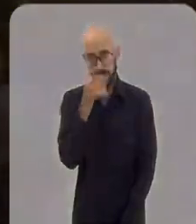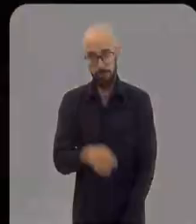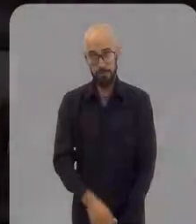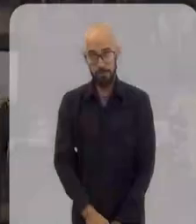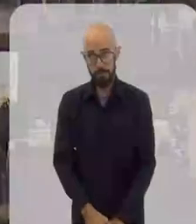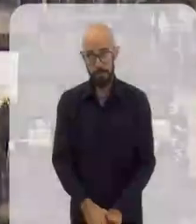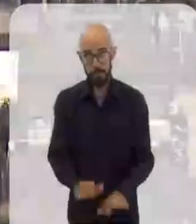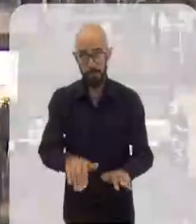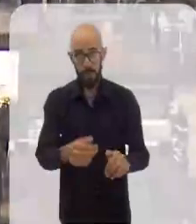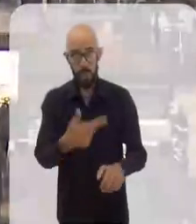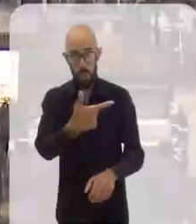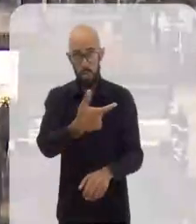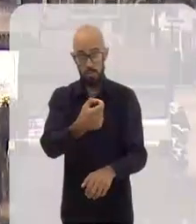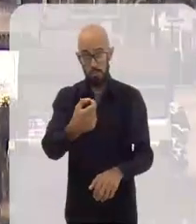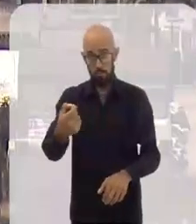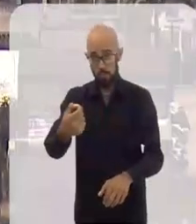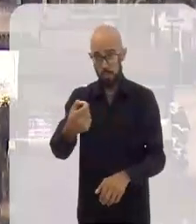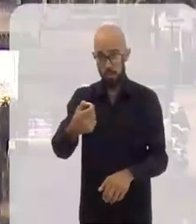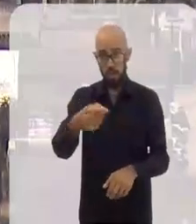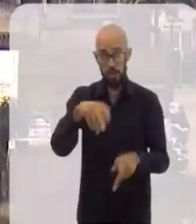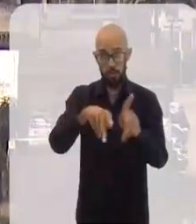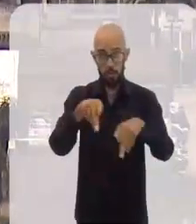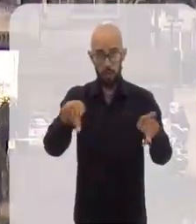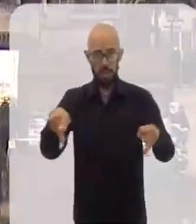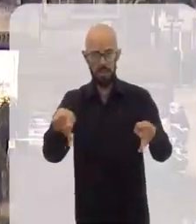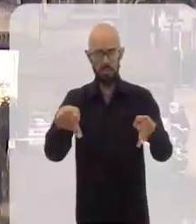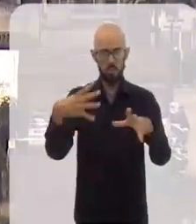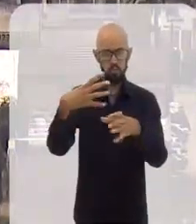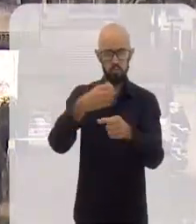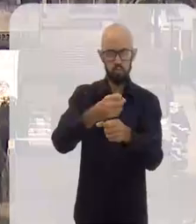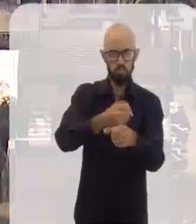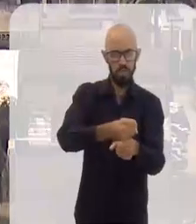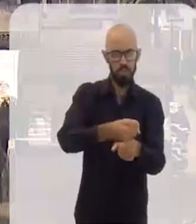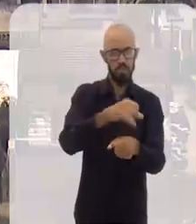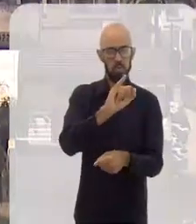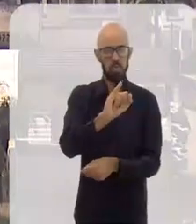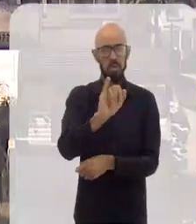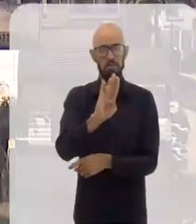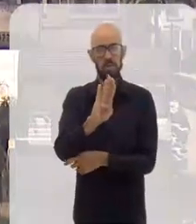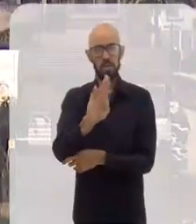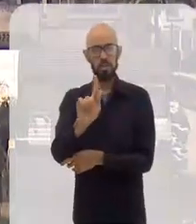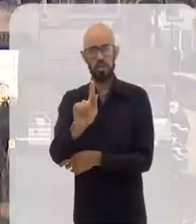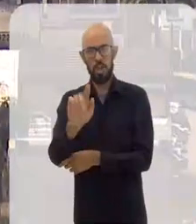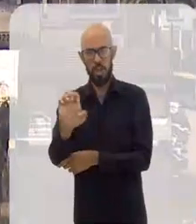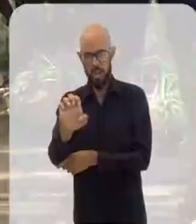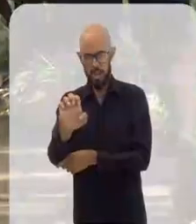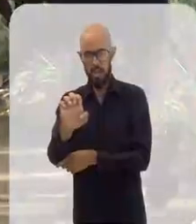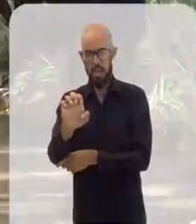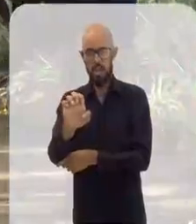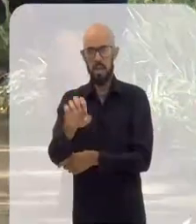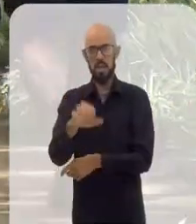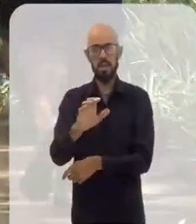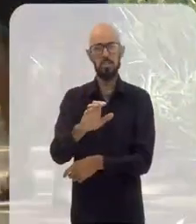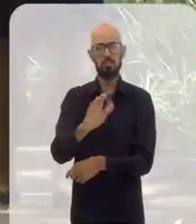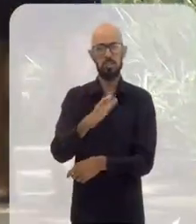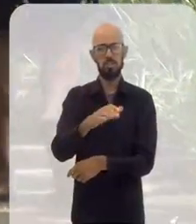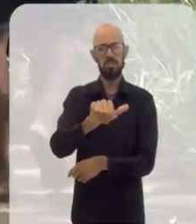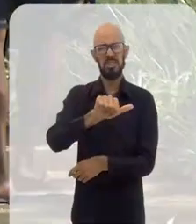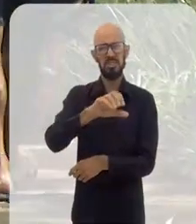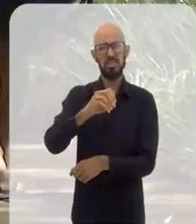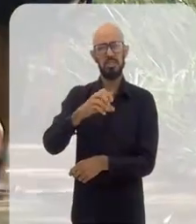Em 2020, a população estimada pelo Instituto Brasileiro de Geografia e Estatística era de 103